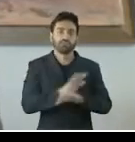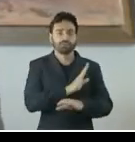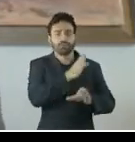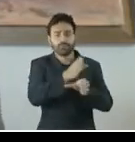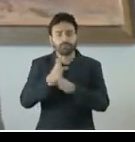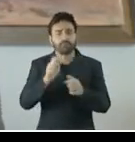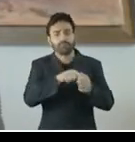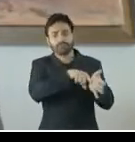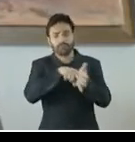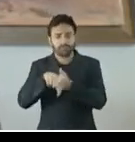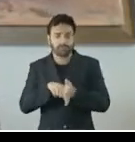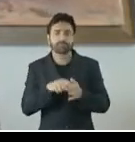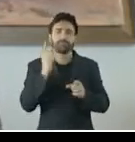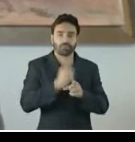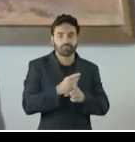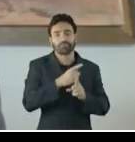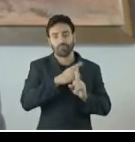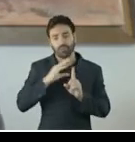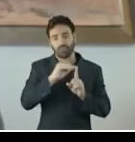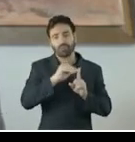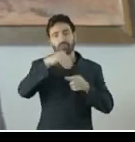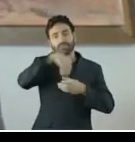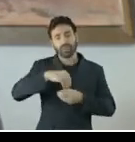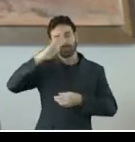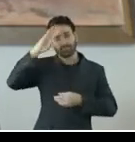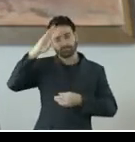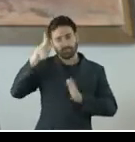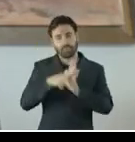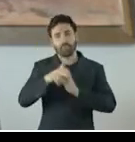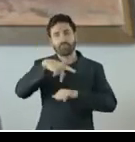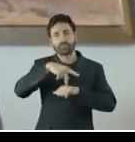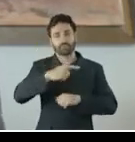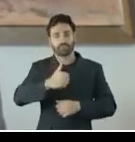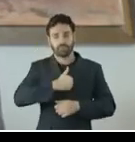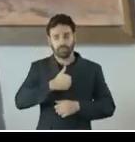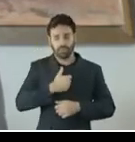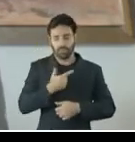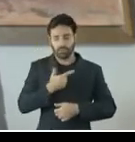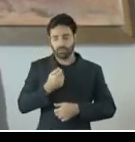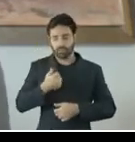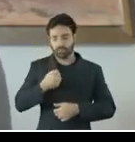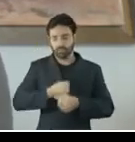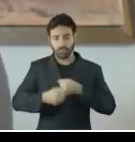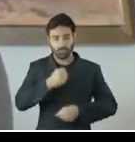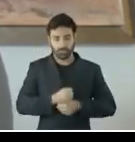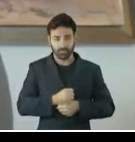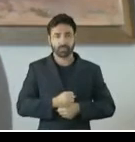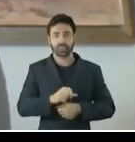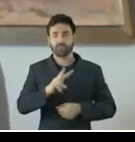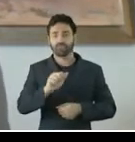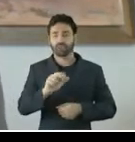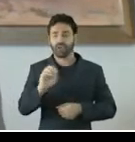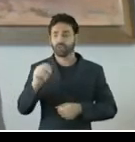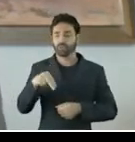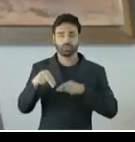comportamento sexualmente inadequado nas Forças Armadas canadenses em 2018, e que a VAGO, Victorian Auditor General's